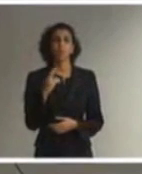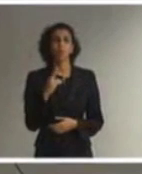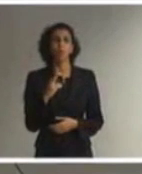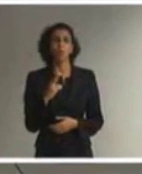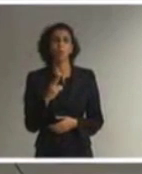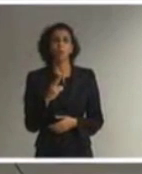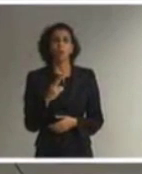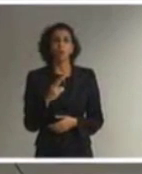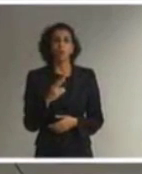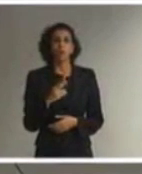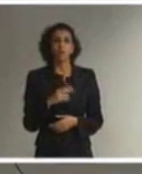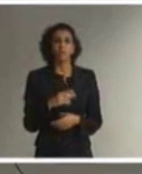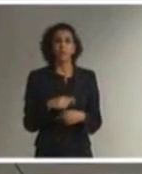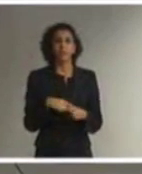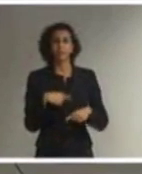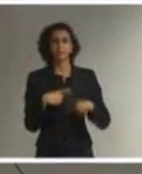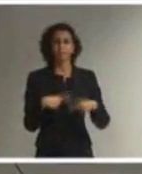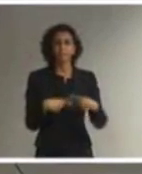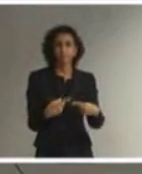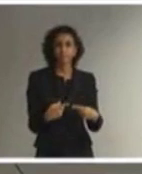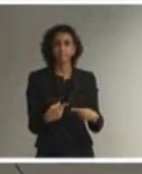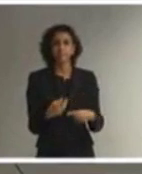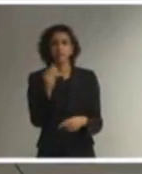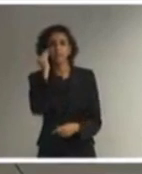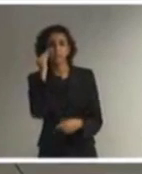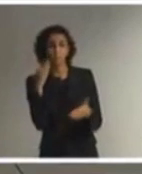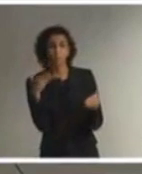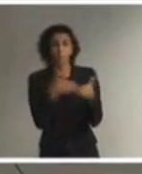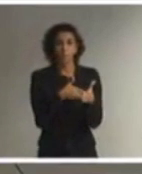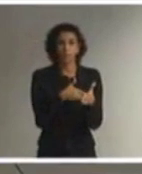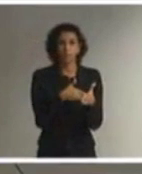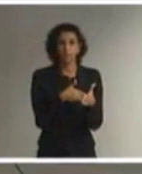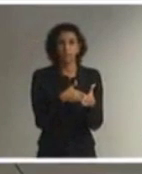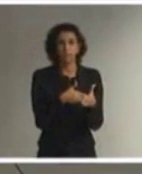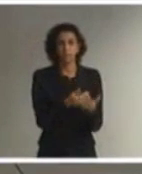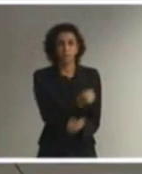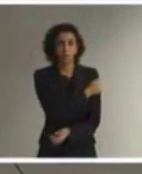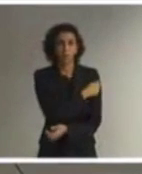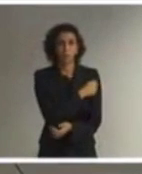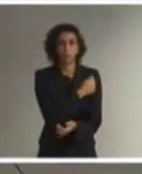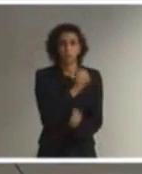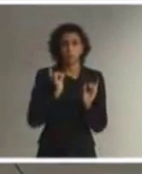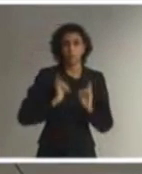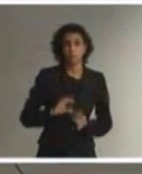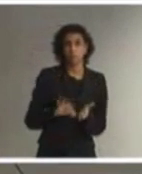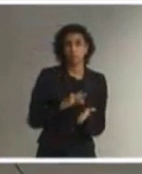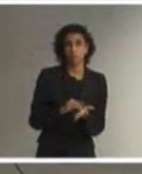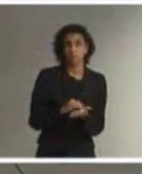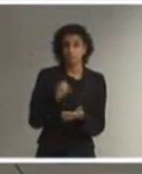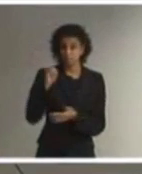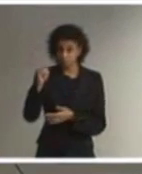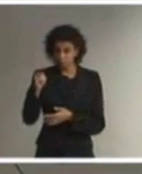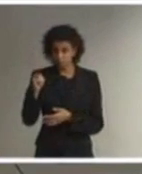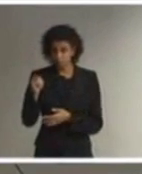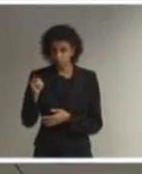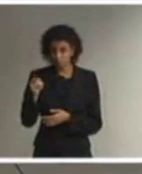procrastinatórias no sentido de obstar o acesso de um aluno a uma escola regular